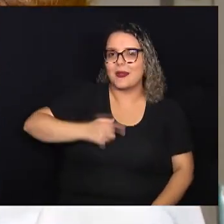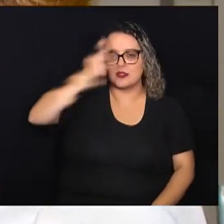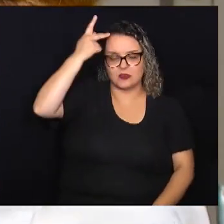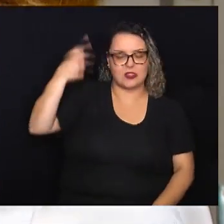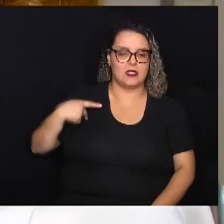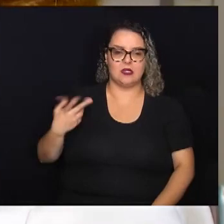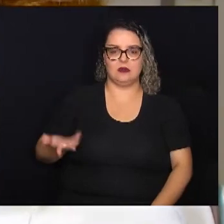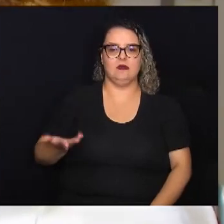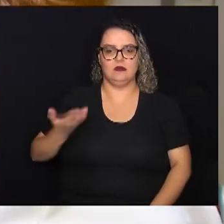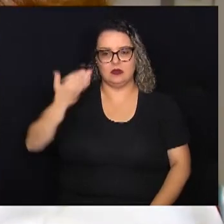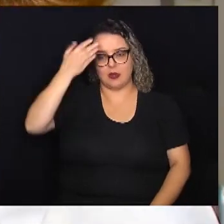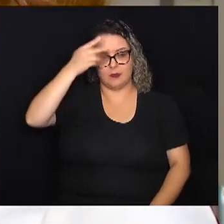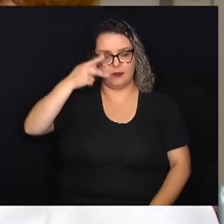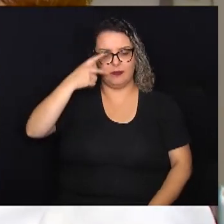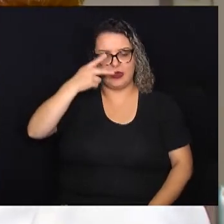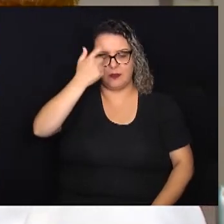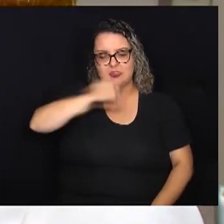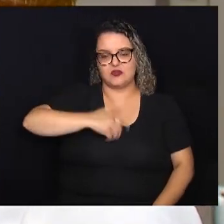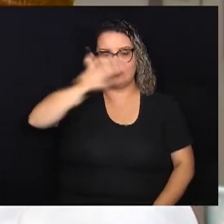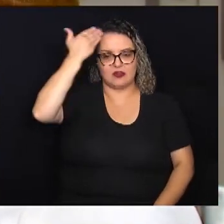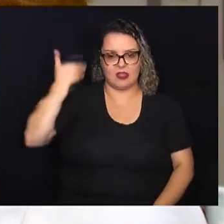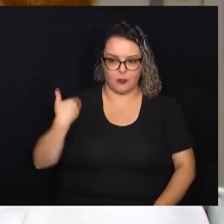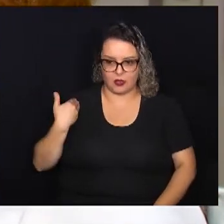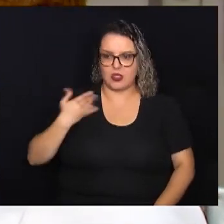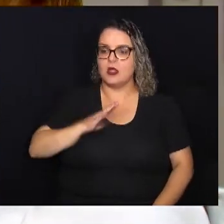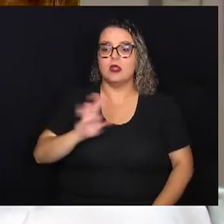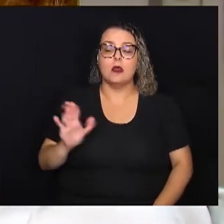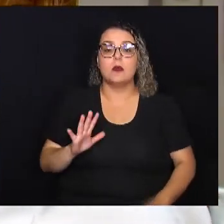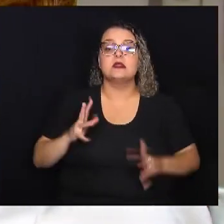para todas as mulheres, que todas elas se sintam representadas.